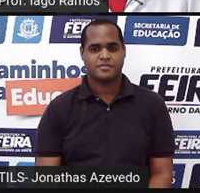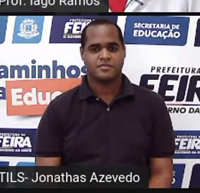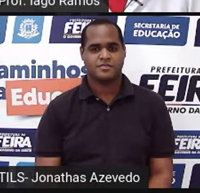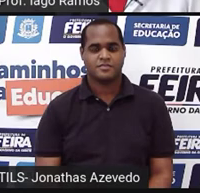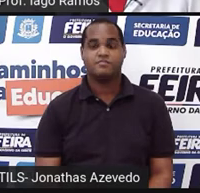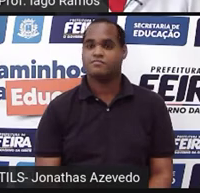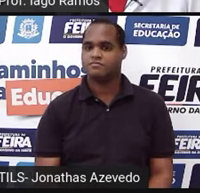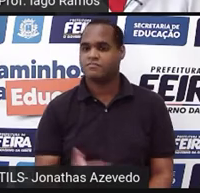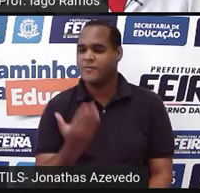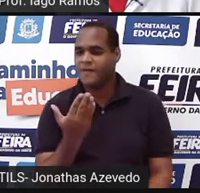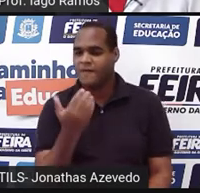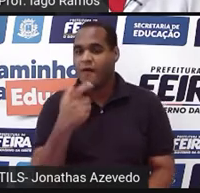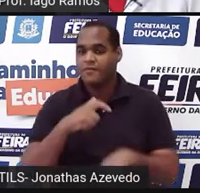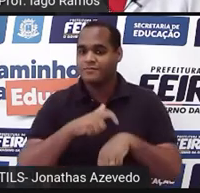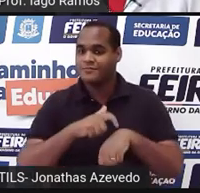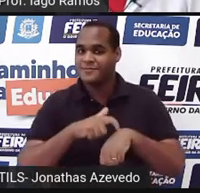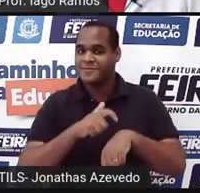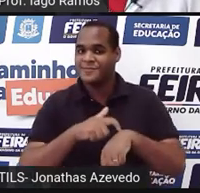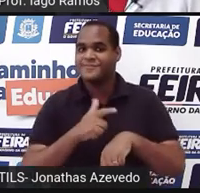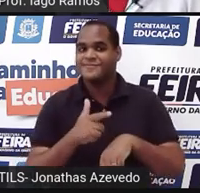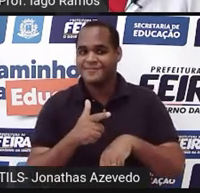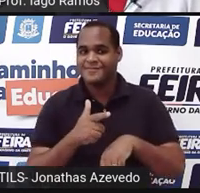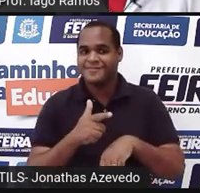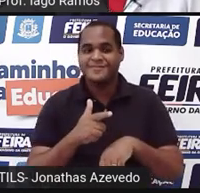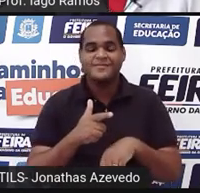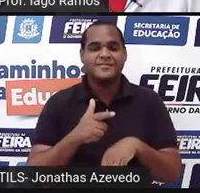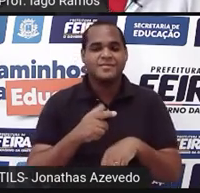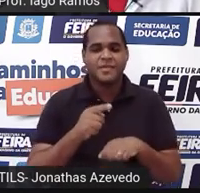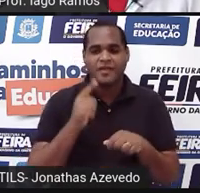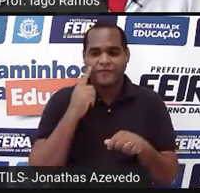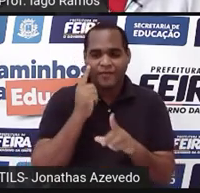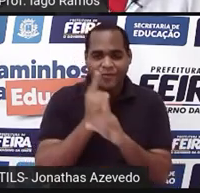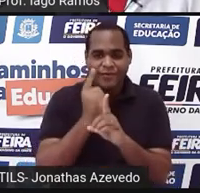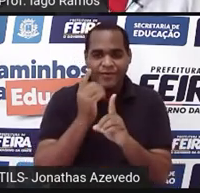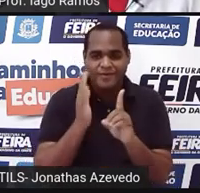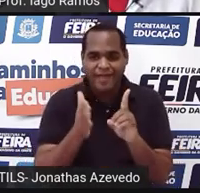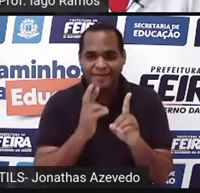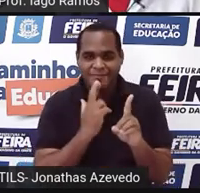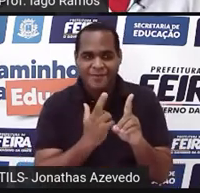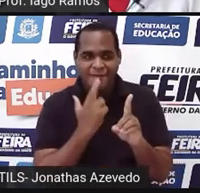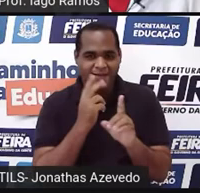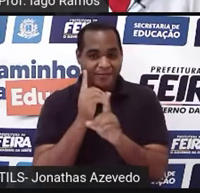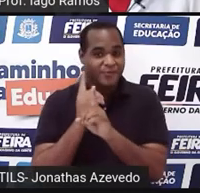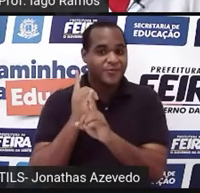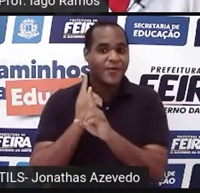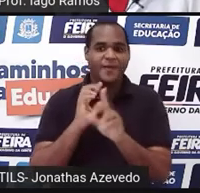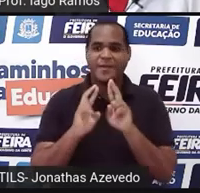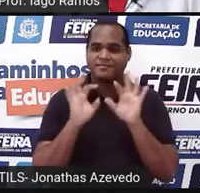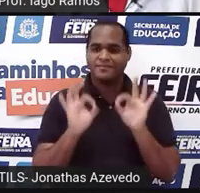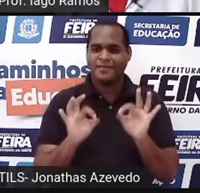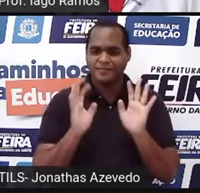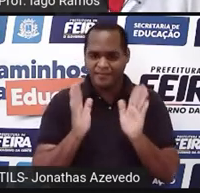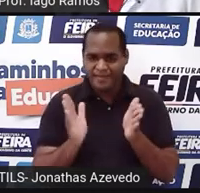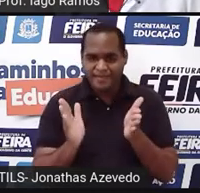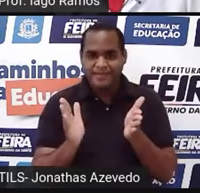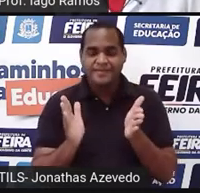Vamos lá, hein? Olha o tempo. E aí, achou a resposta? Achou o resultado correto?